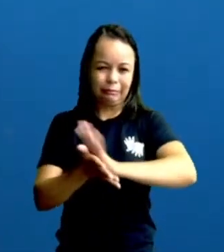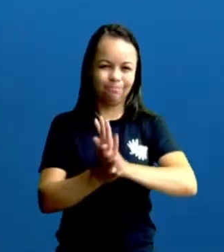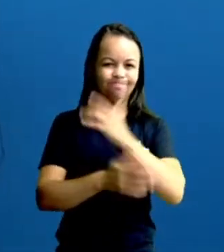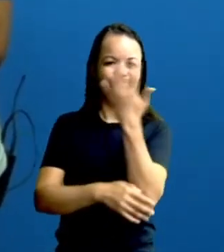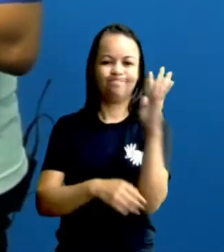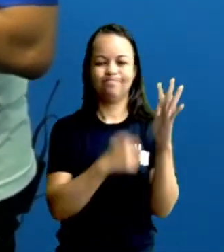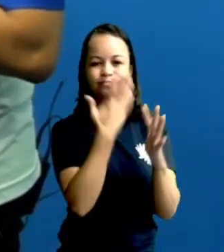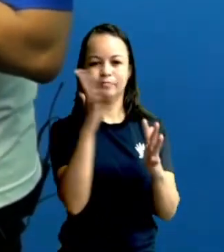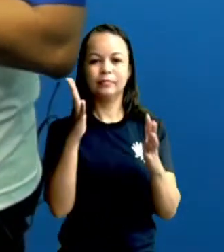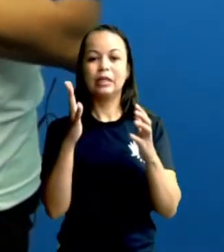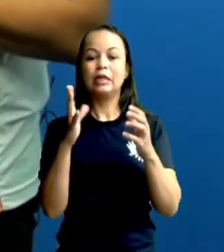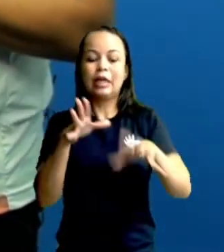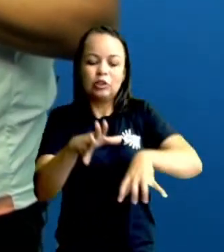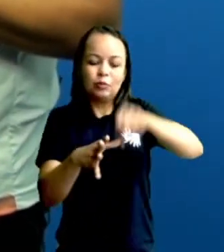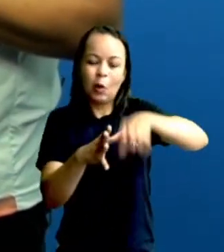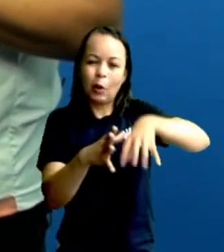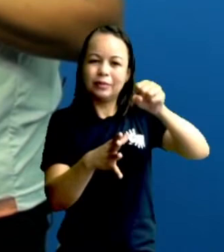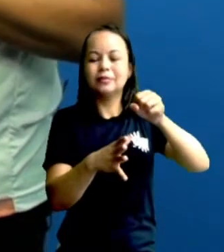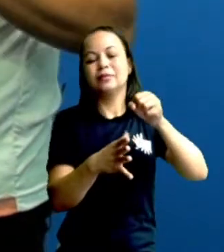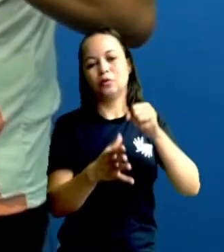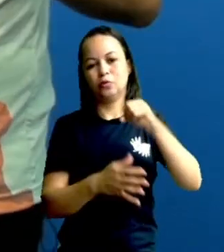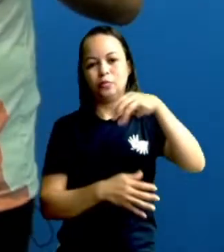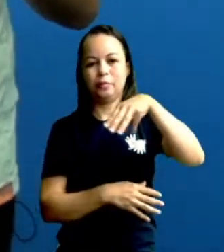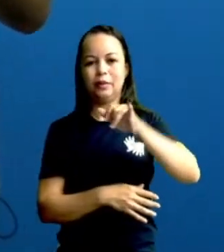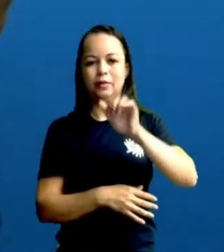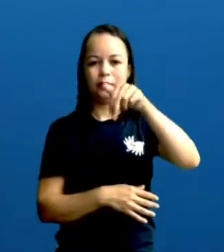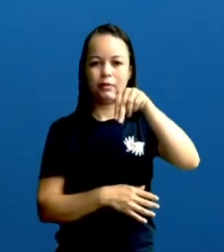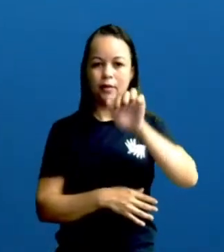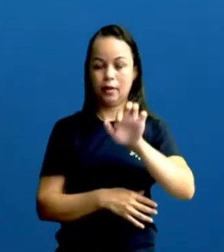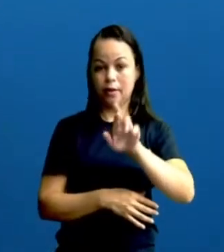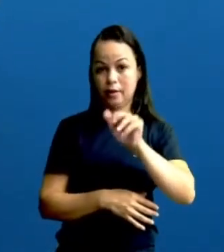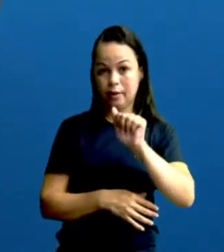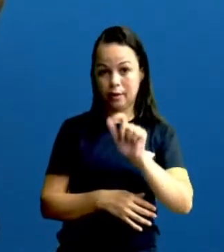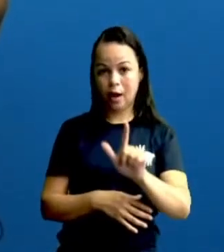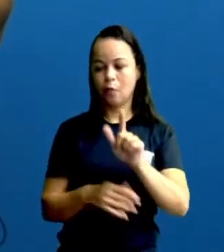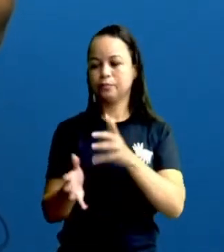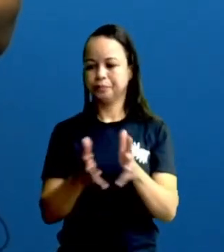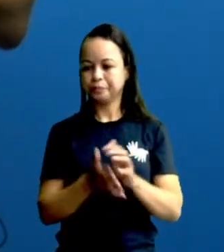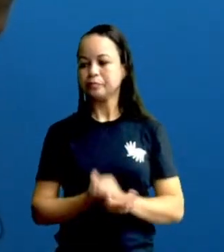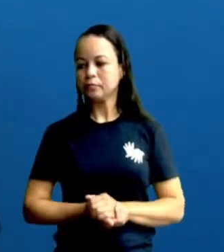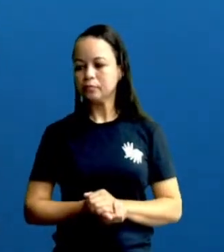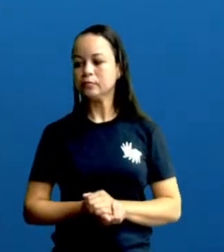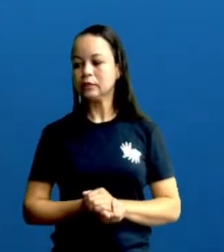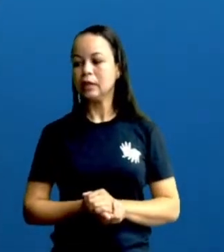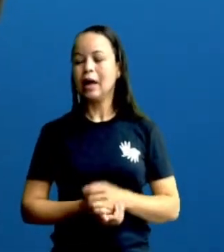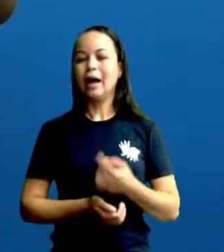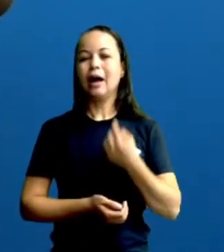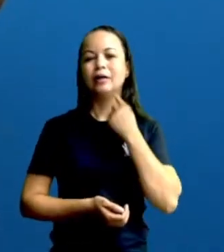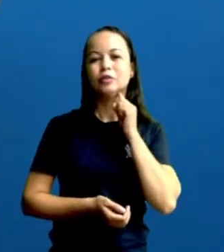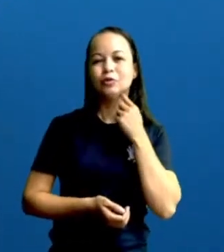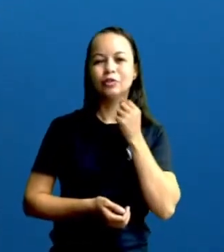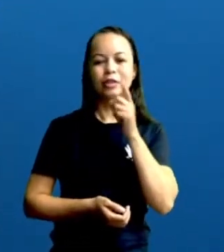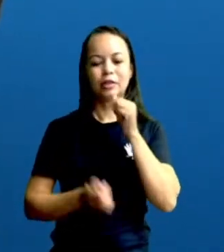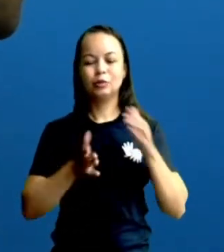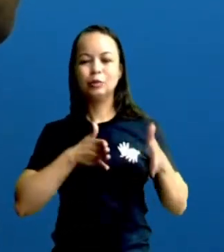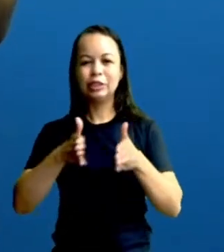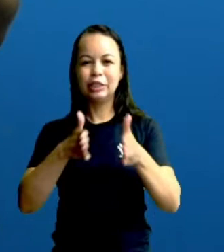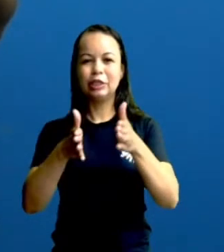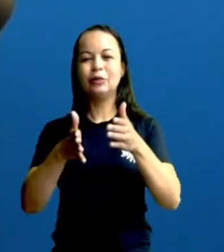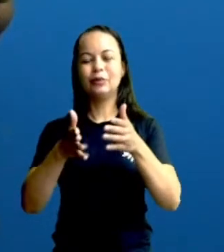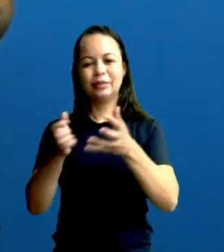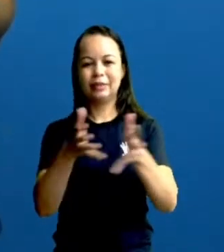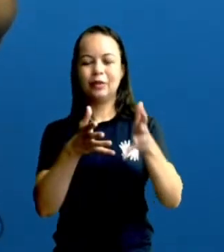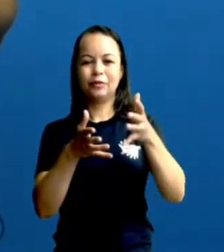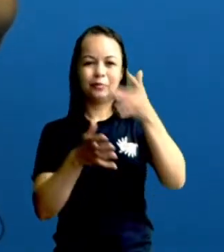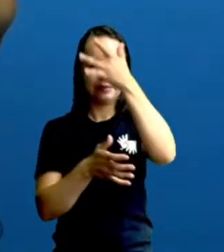80%. Poluição de rios, porque com certeza no processo de mineração é usado muitos produtos químicos e